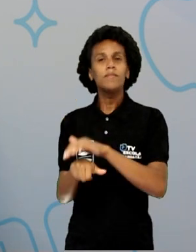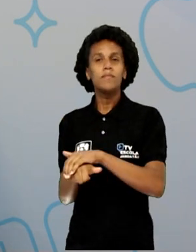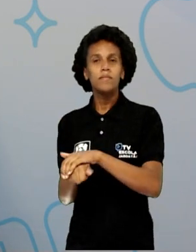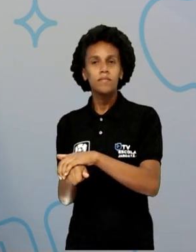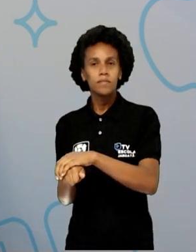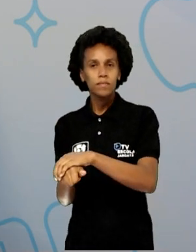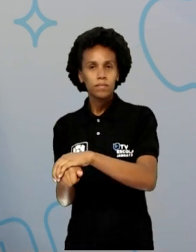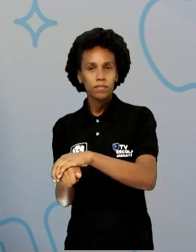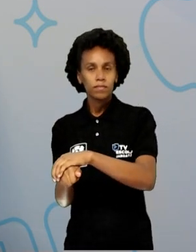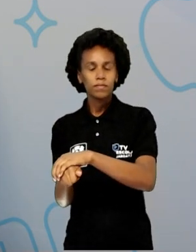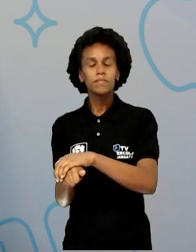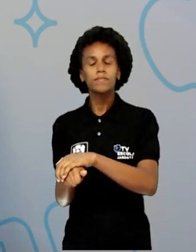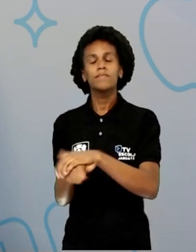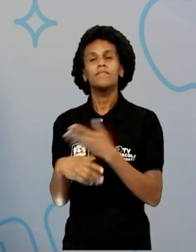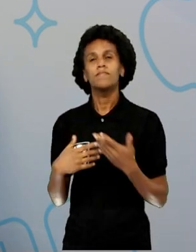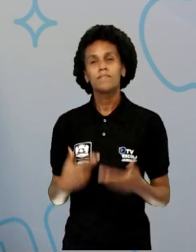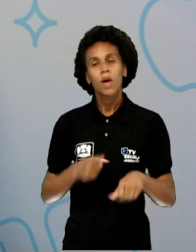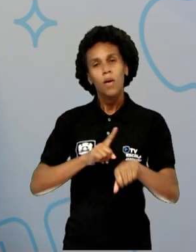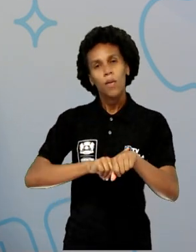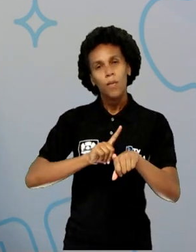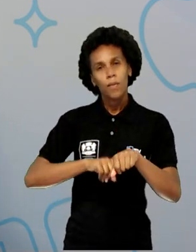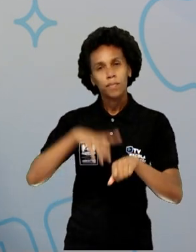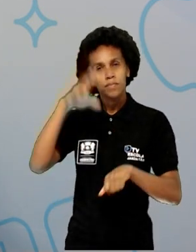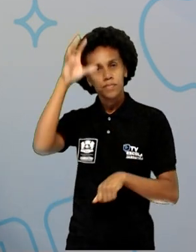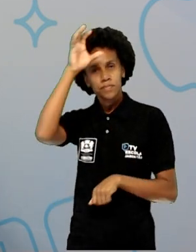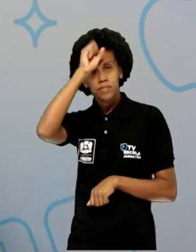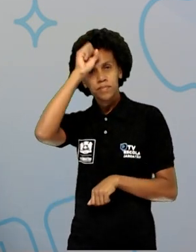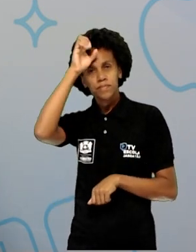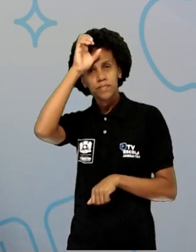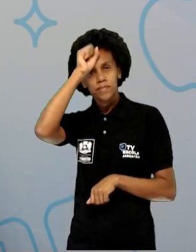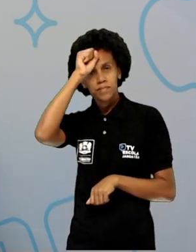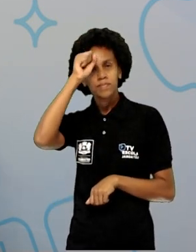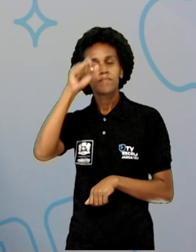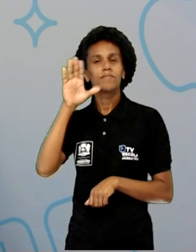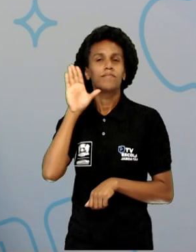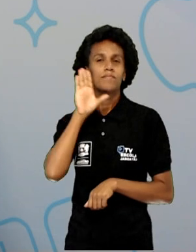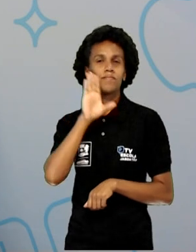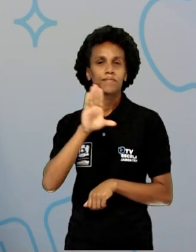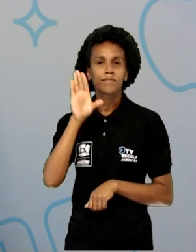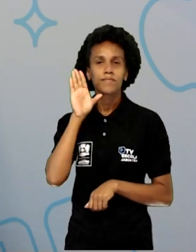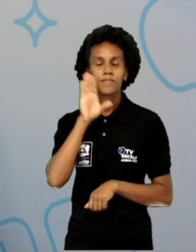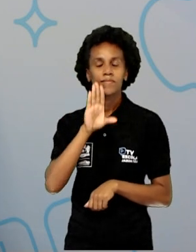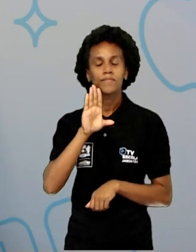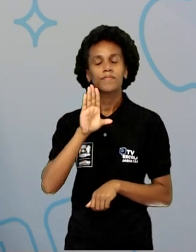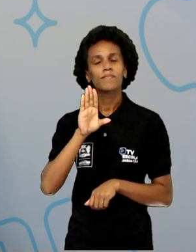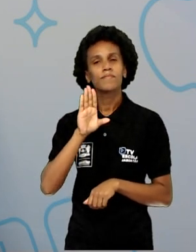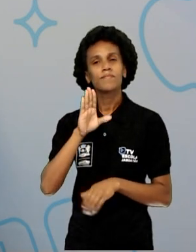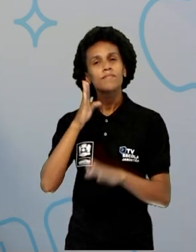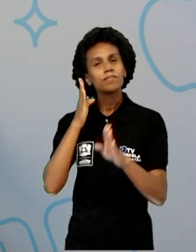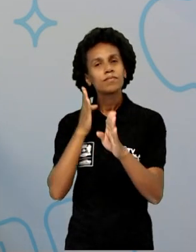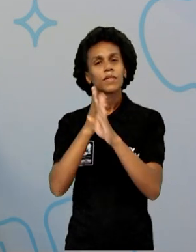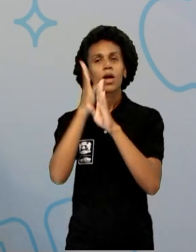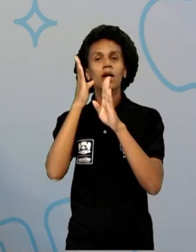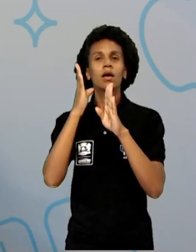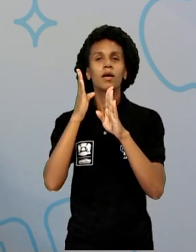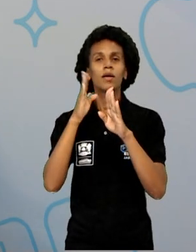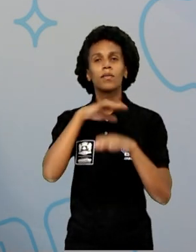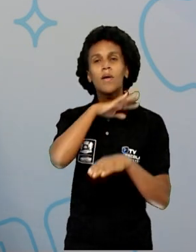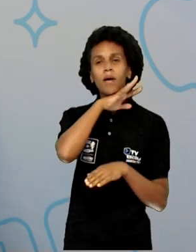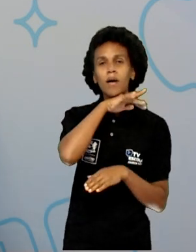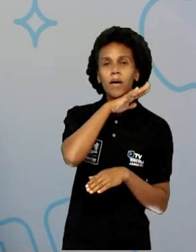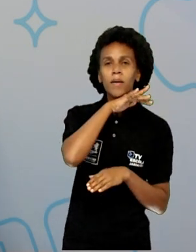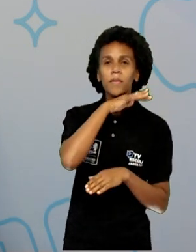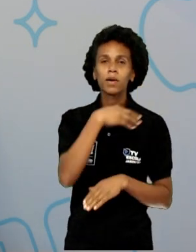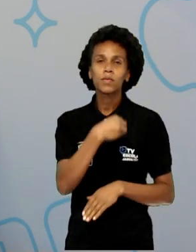momento de bastante aprendizado. Muito legal. Descobrimos também alguns animais mamíferos, ovíparos.